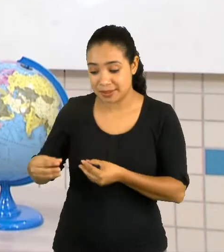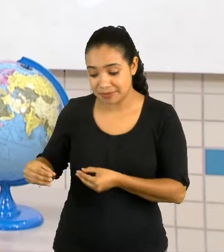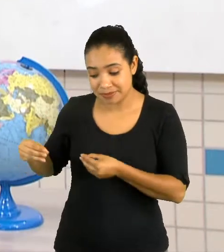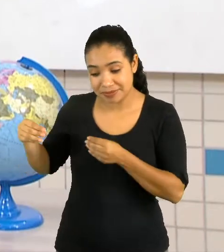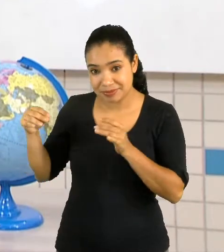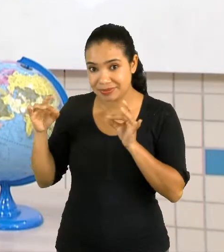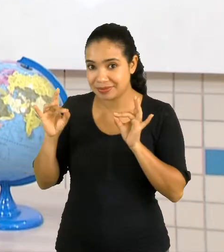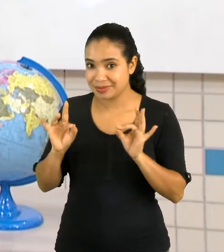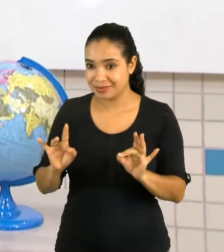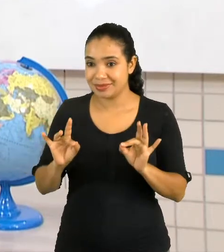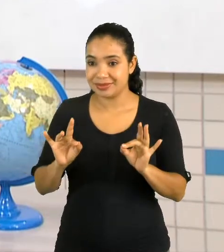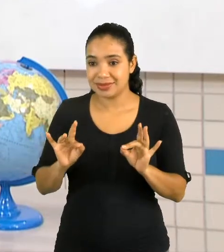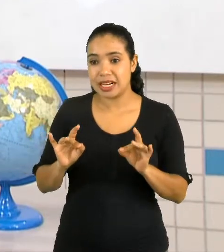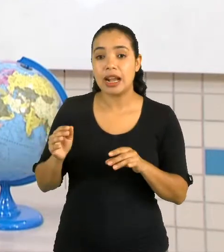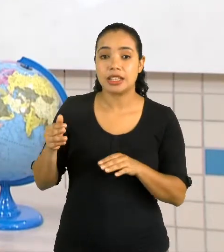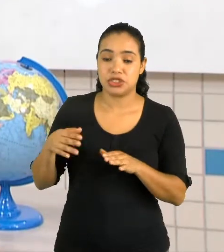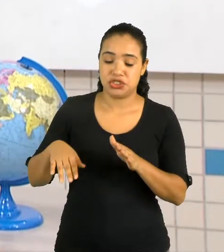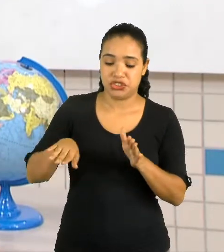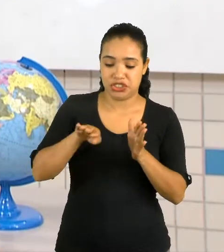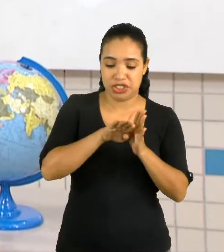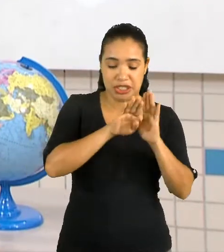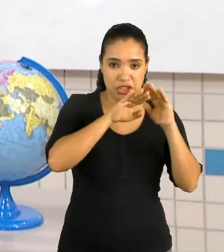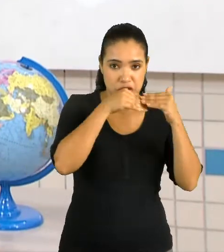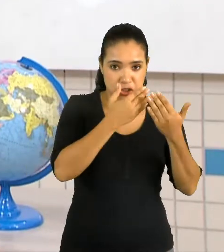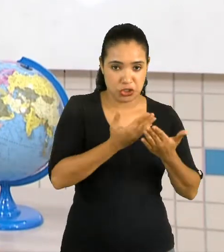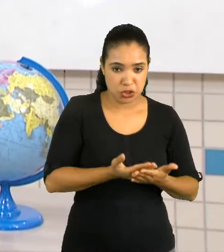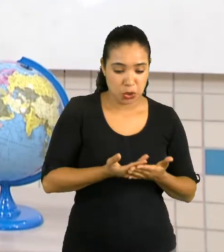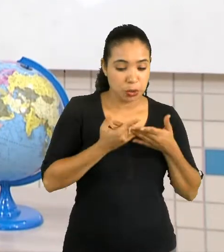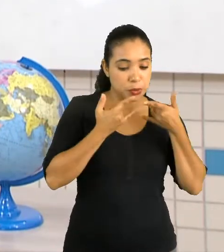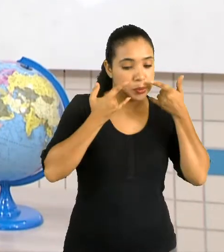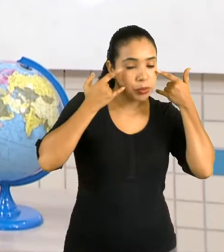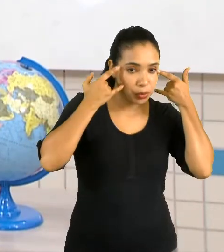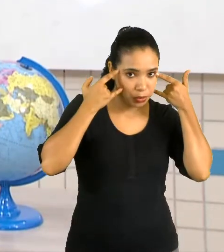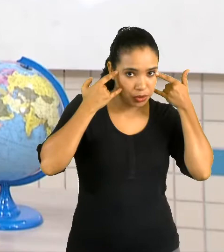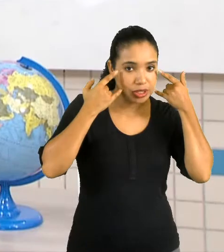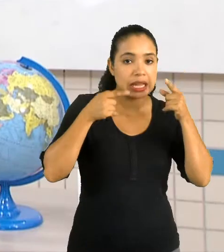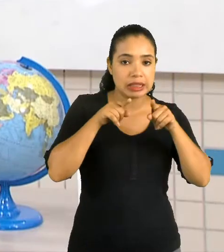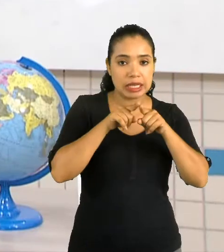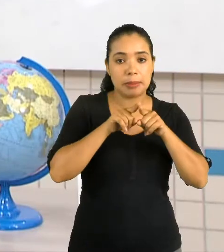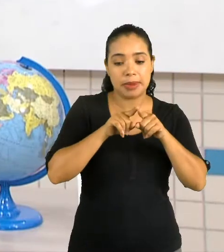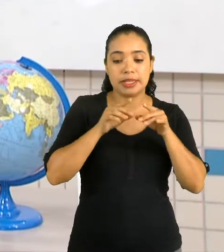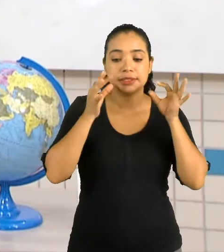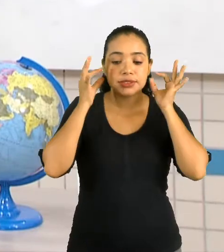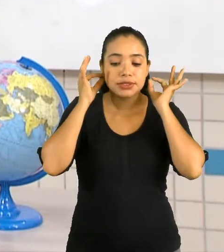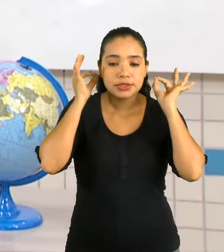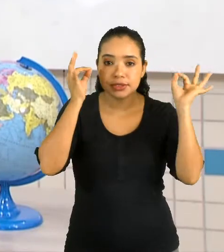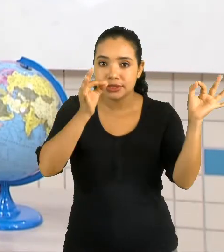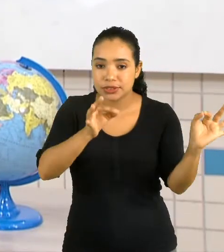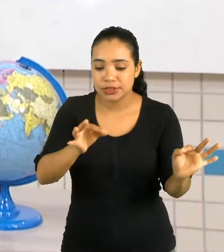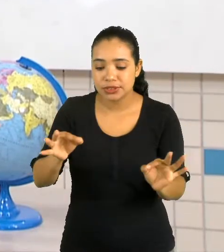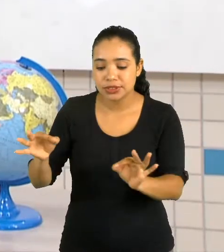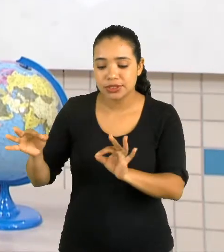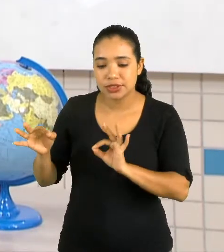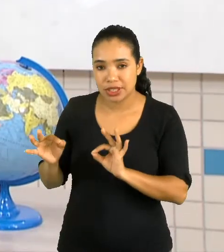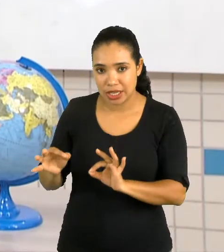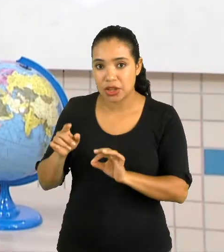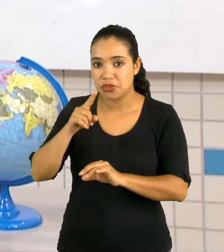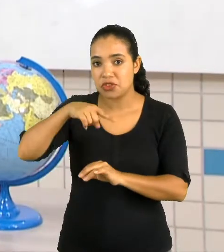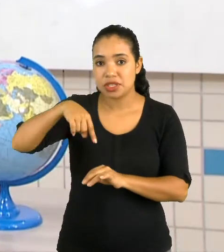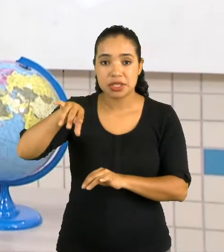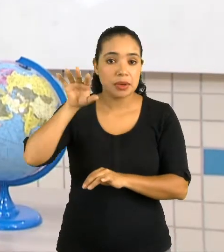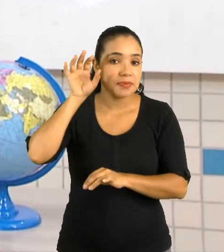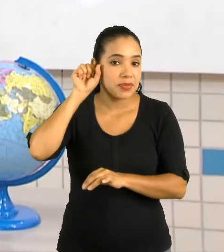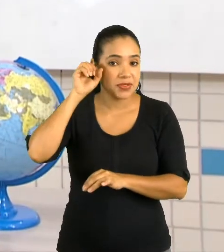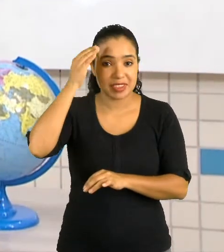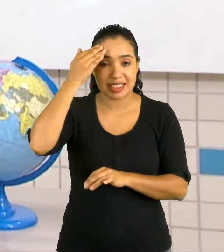Vim para a escola de máscara e vou voltar para casa também. Só tirei para que vocês possam me ouvir e